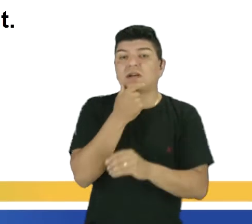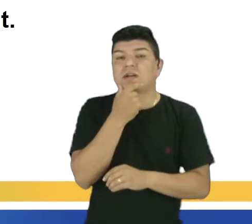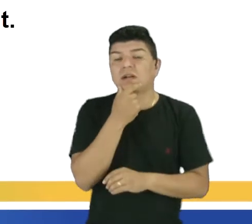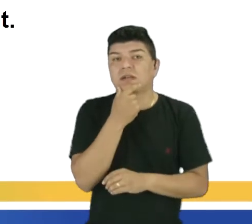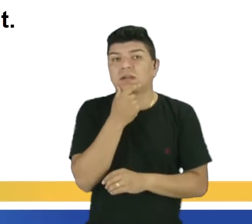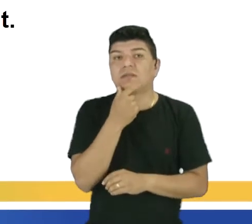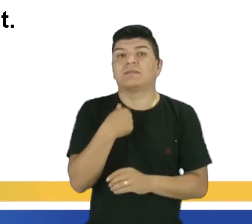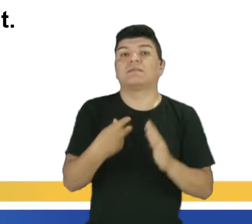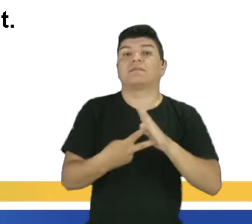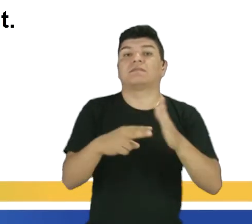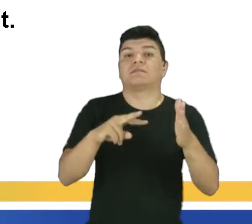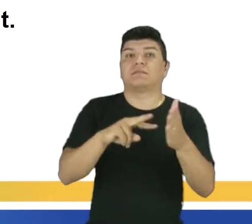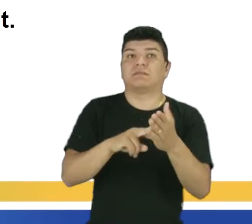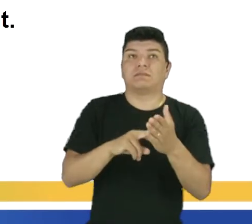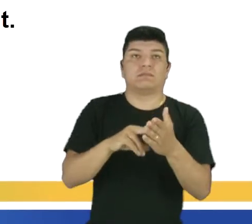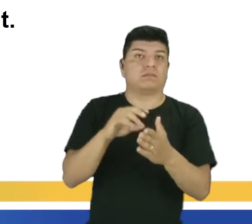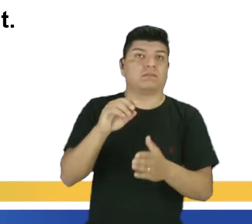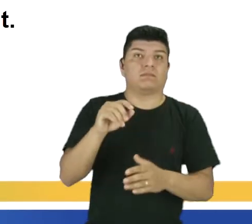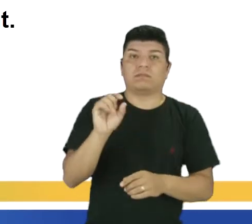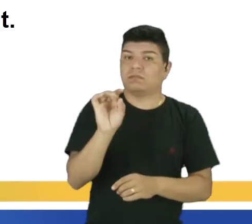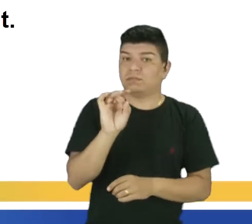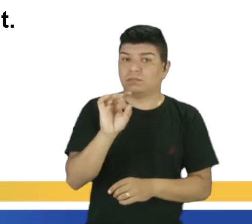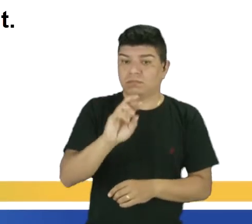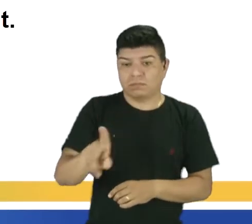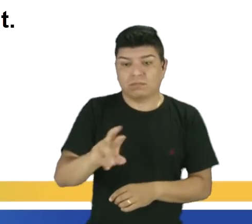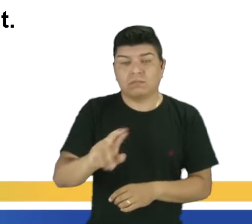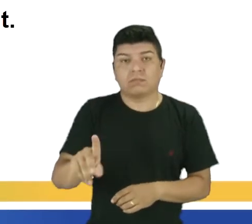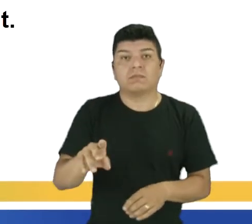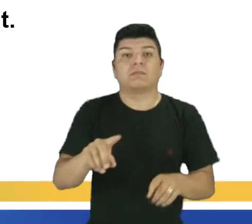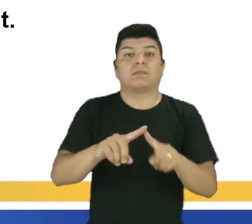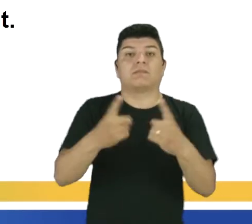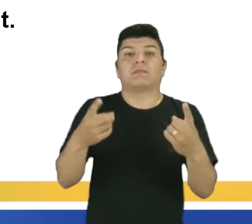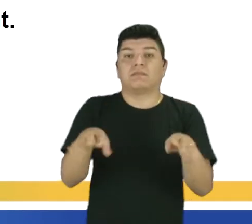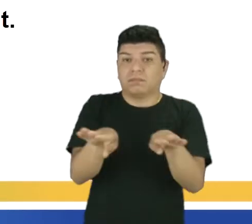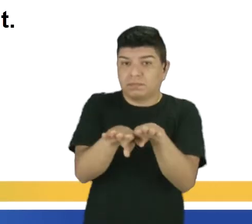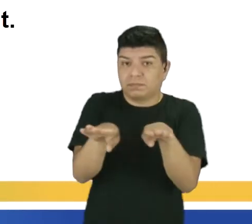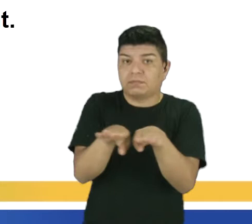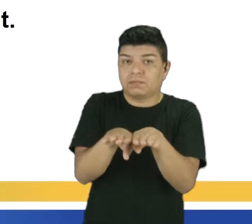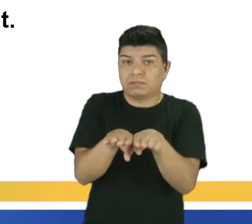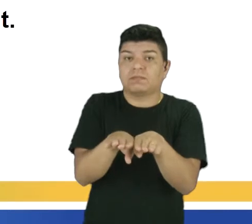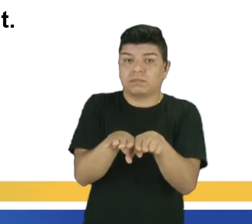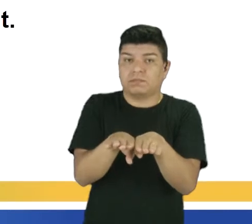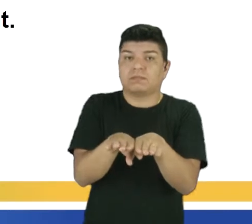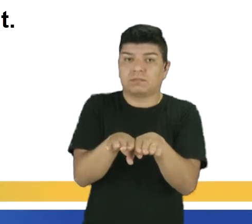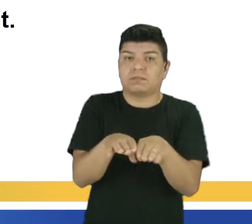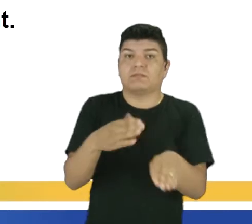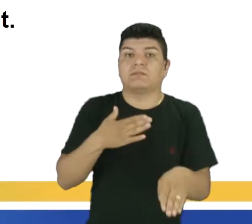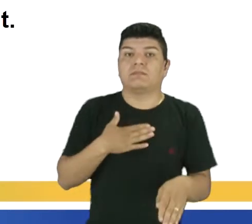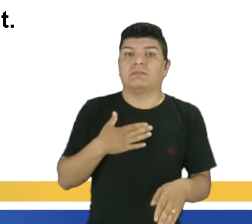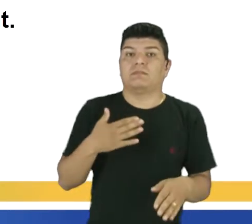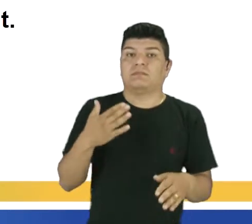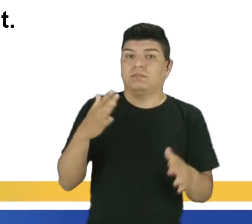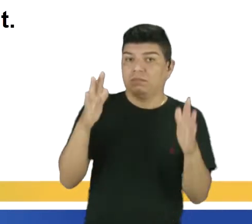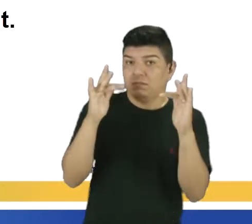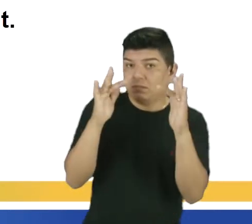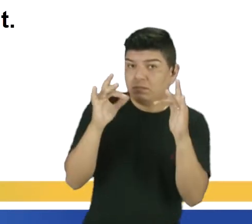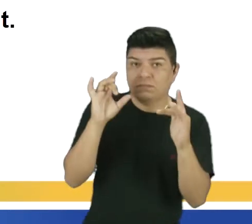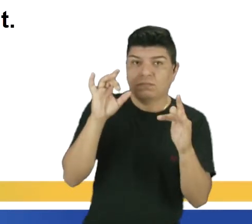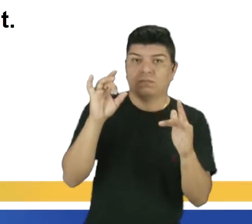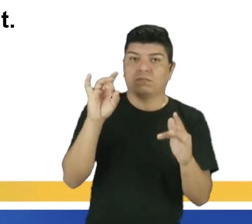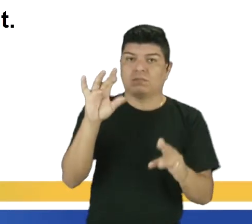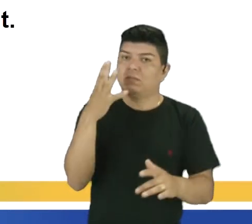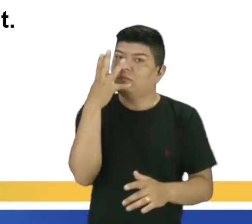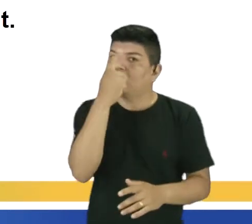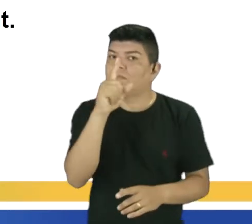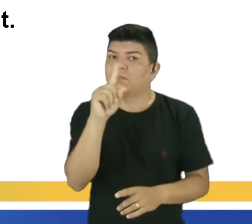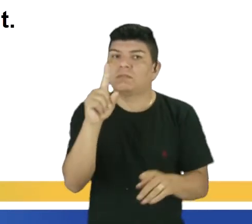significa não apenas, mas também, né, a frase ficou, então, minha namorada, não é apenas bonita,